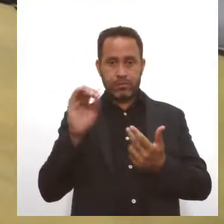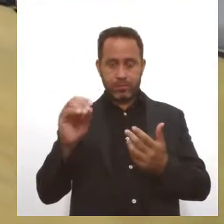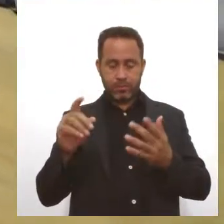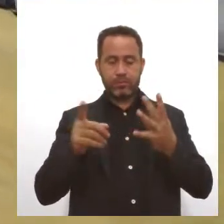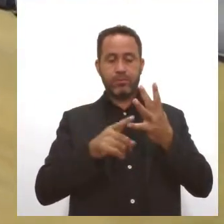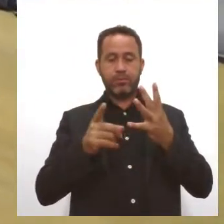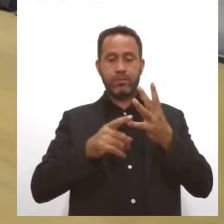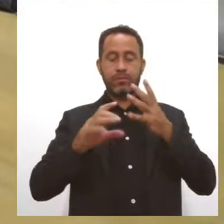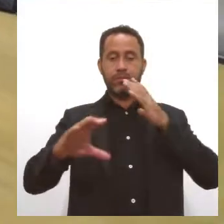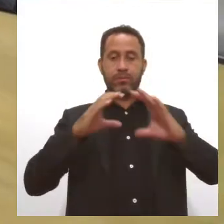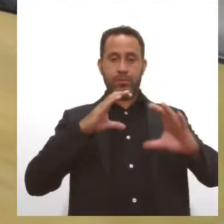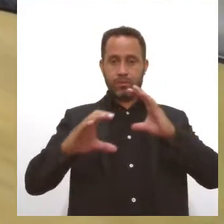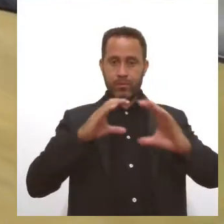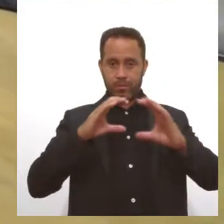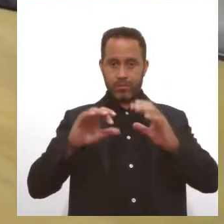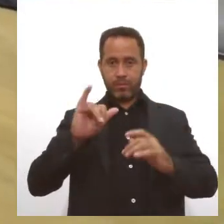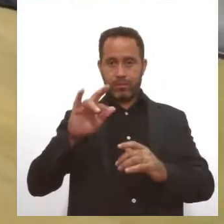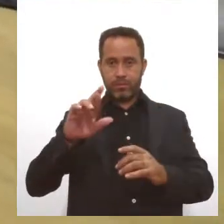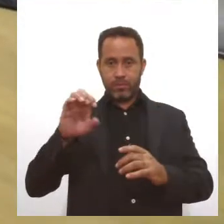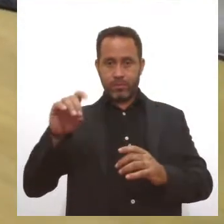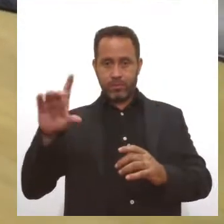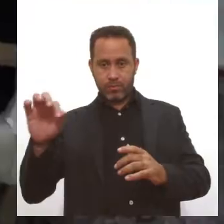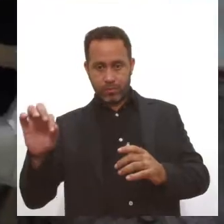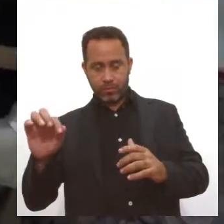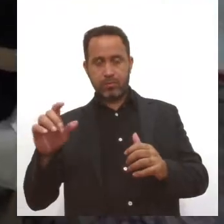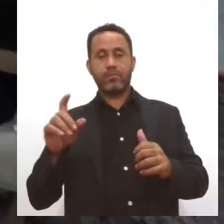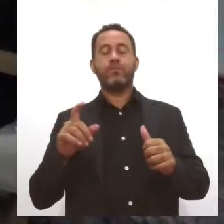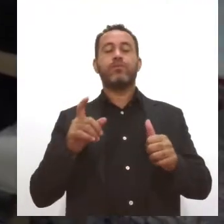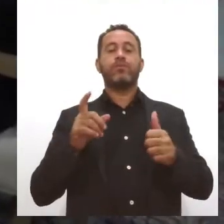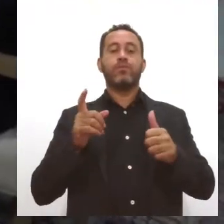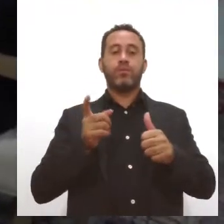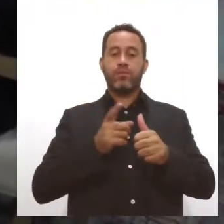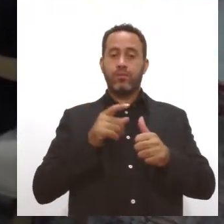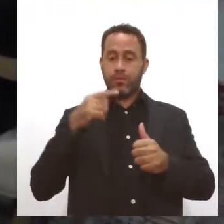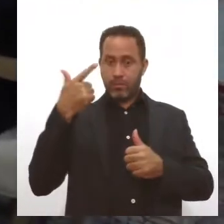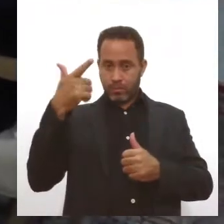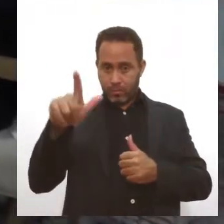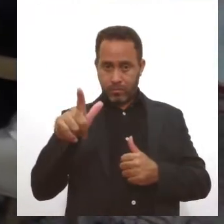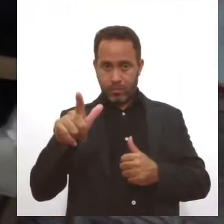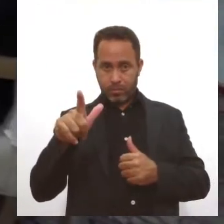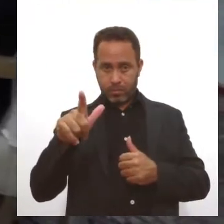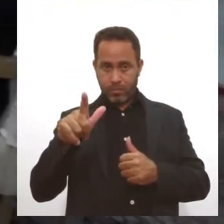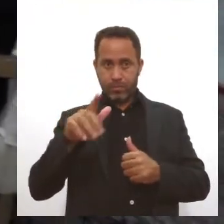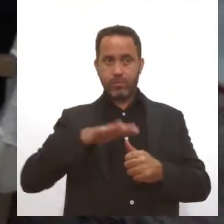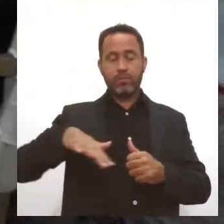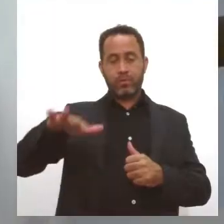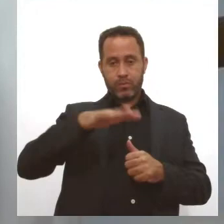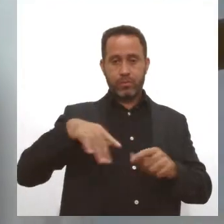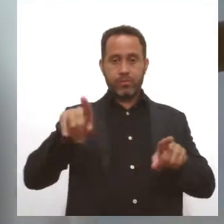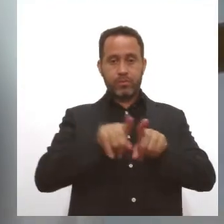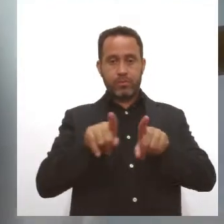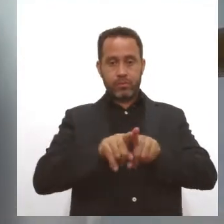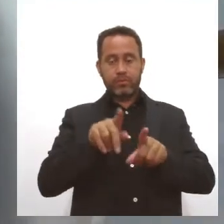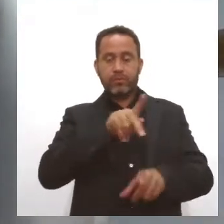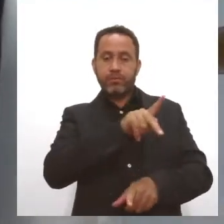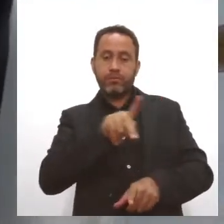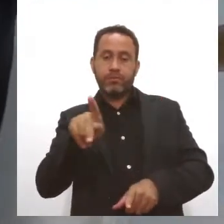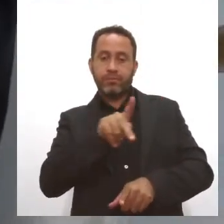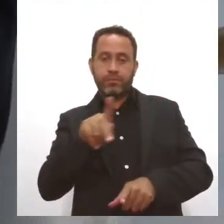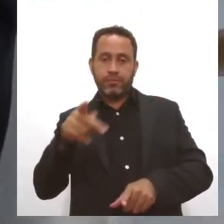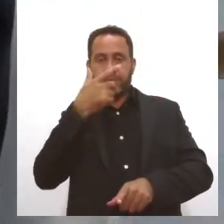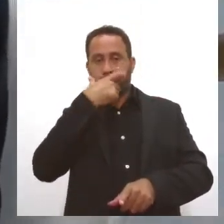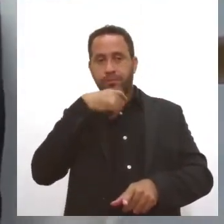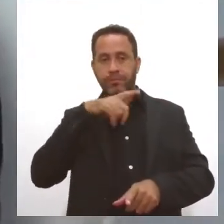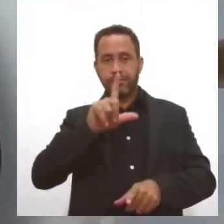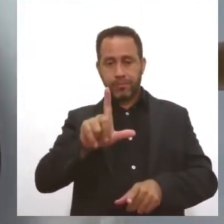comunicação, Irineu Fontes, e Igor Albuquerque, subsecretário-geral da mesa diretora. O presidente da Alese, deputado